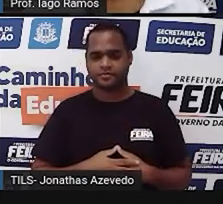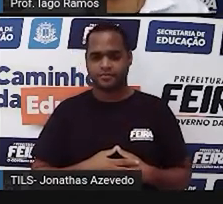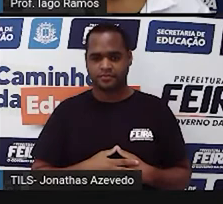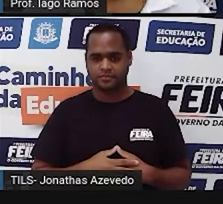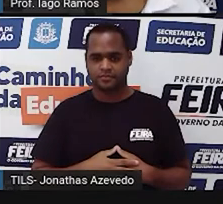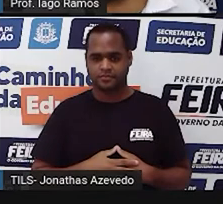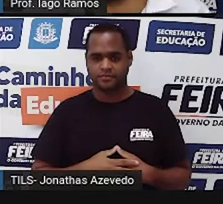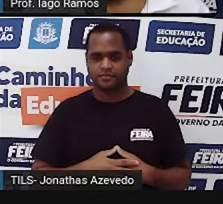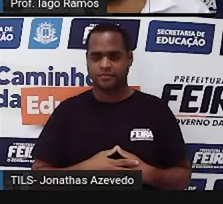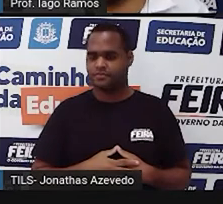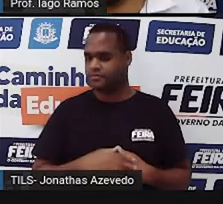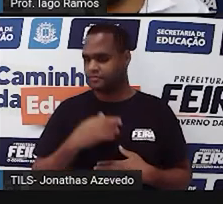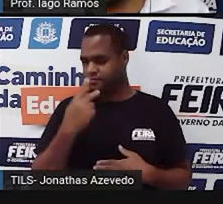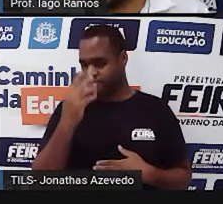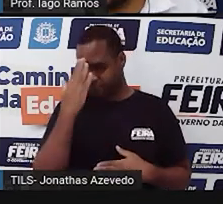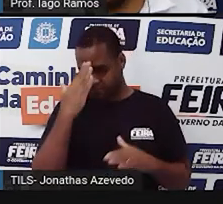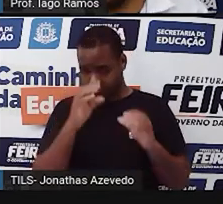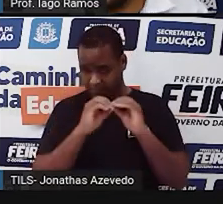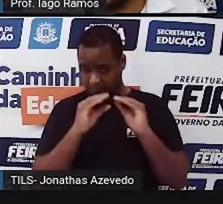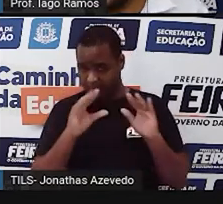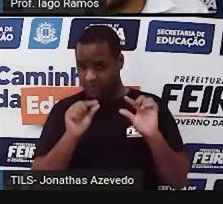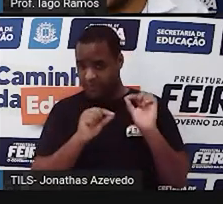Será que você já descobriu?